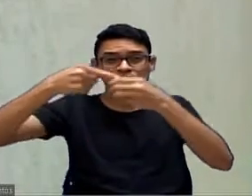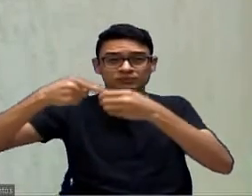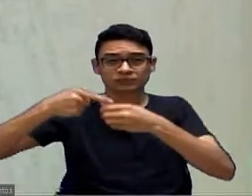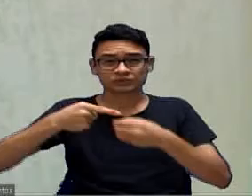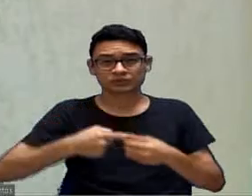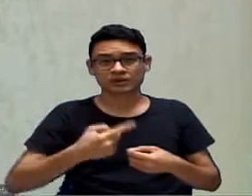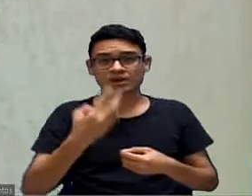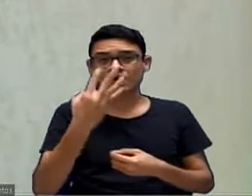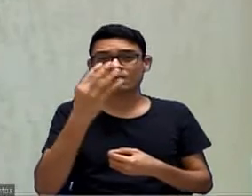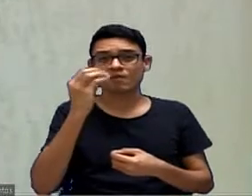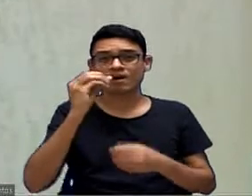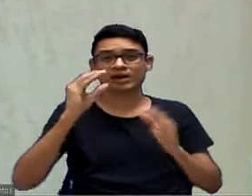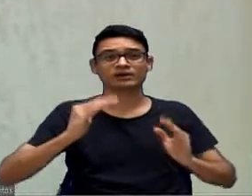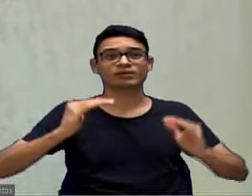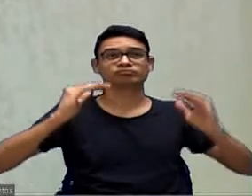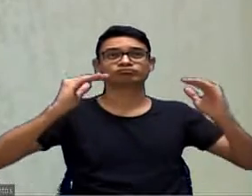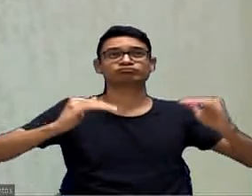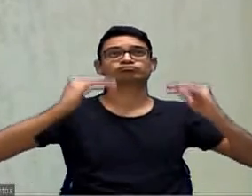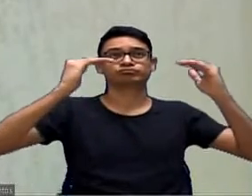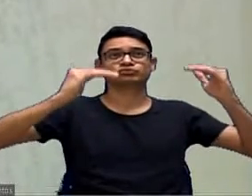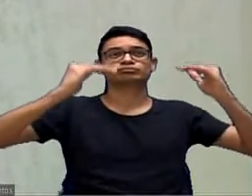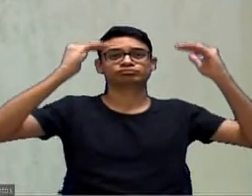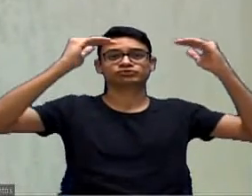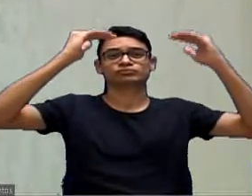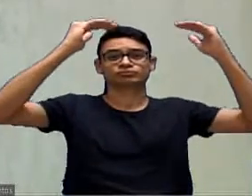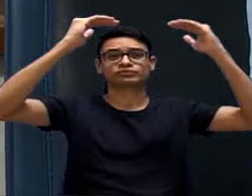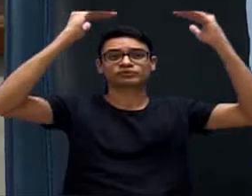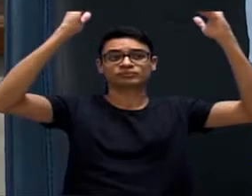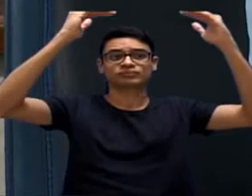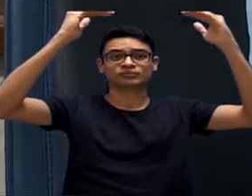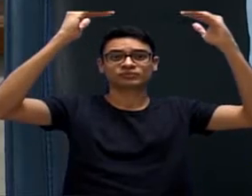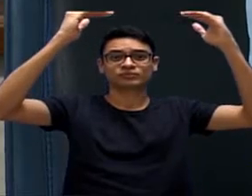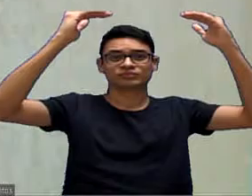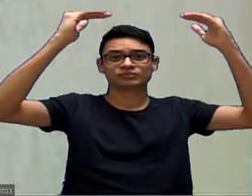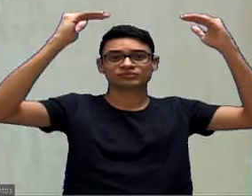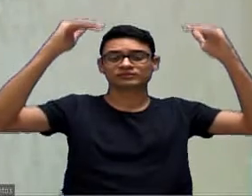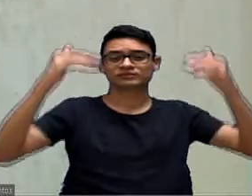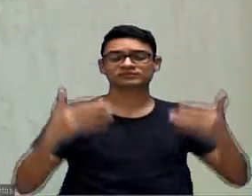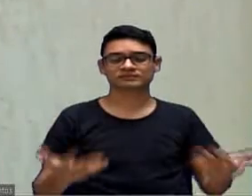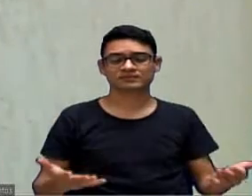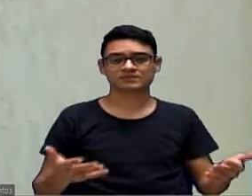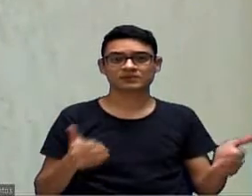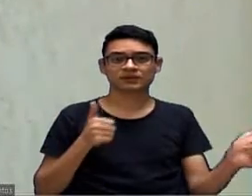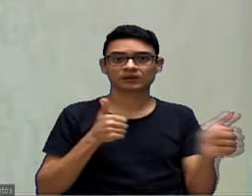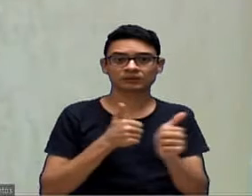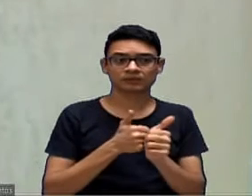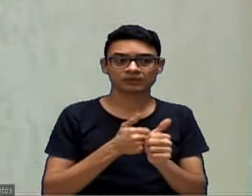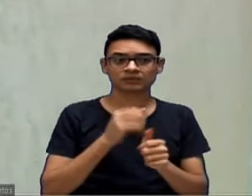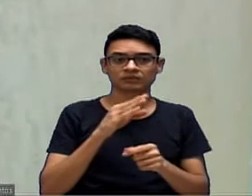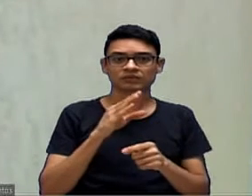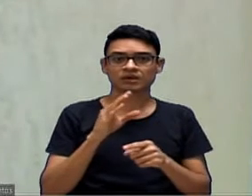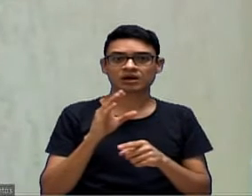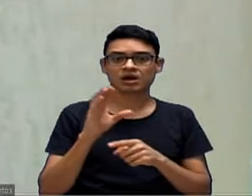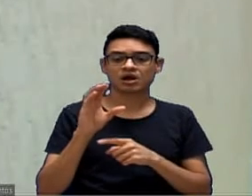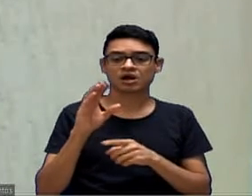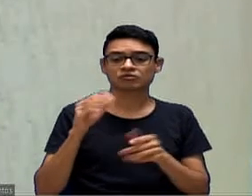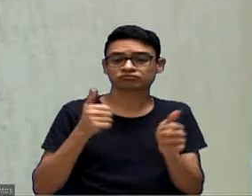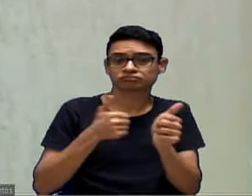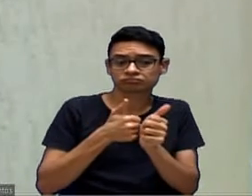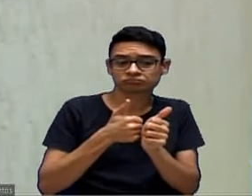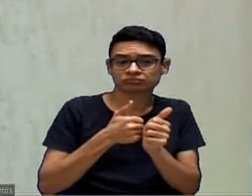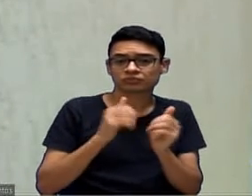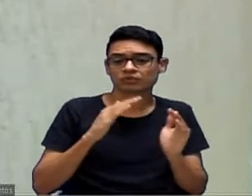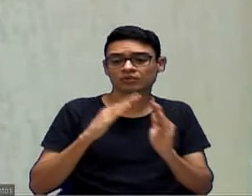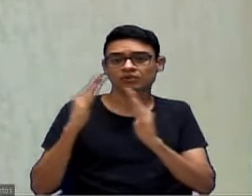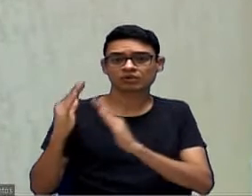Pense no que vai ser isso. Aonde, vereador? Ali, do lado do Bóis. Ah, tá.